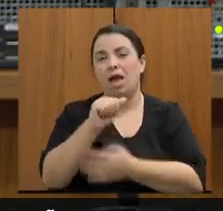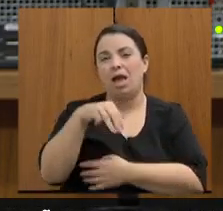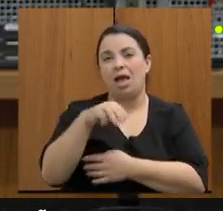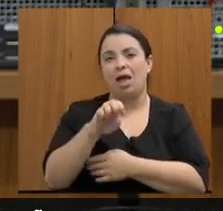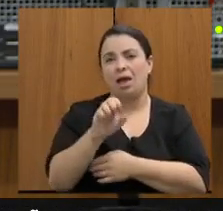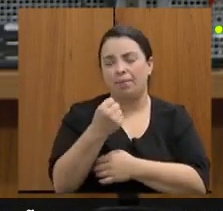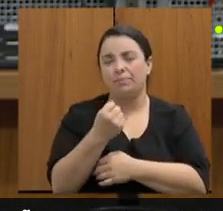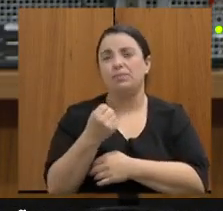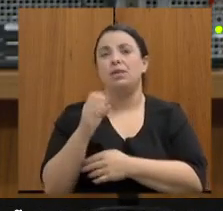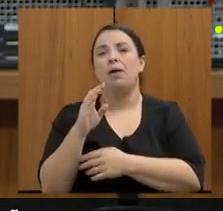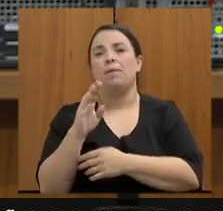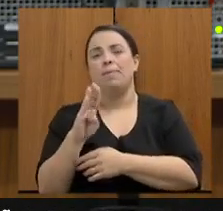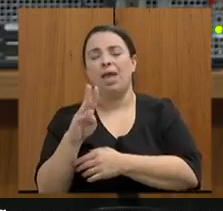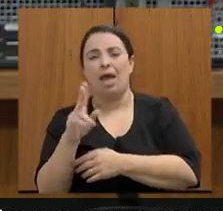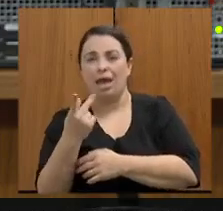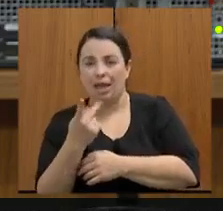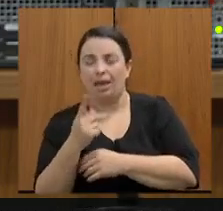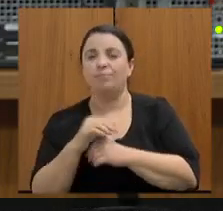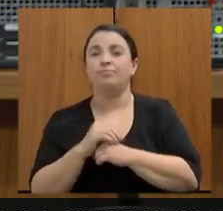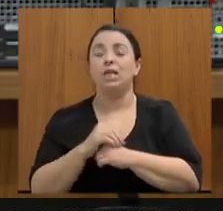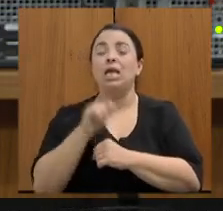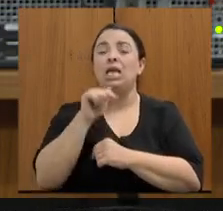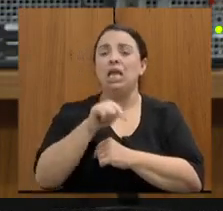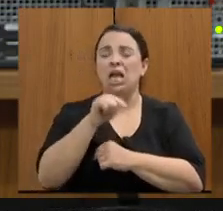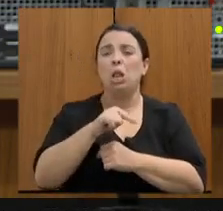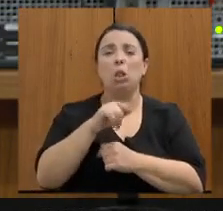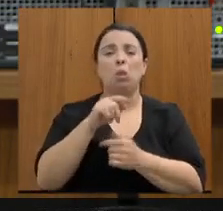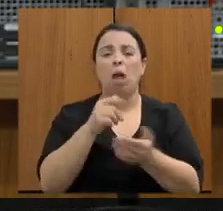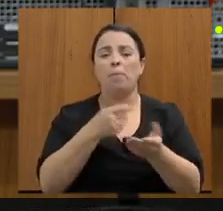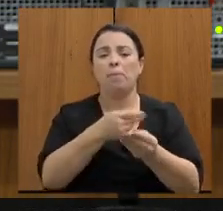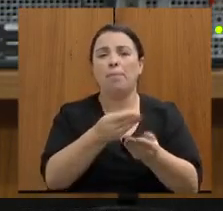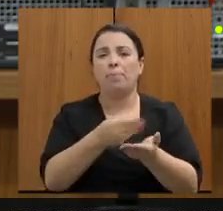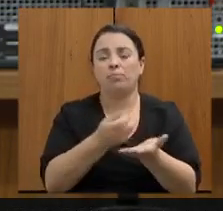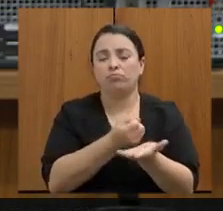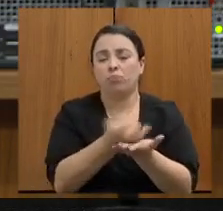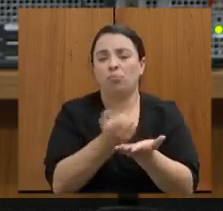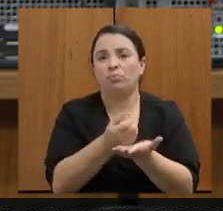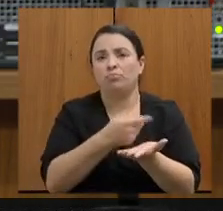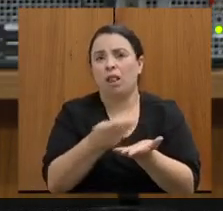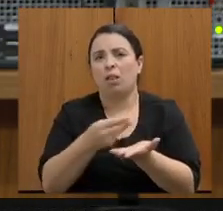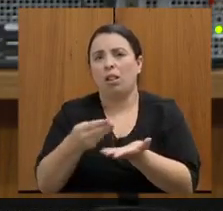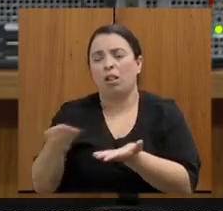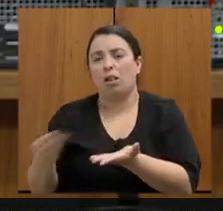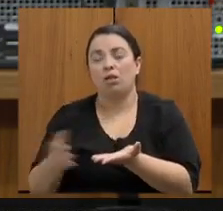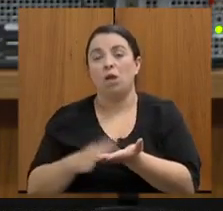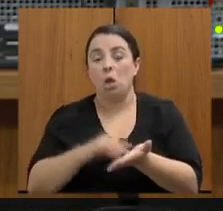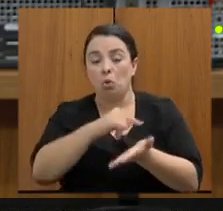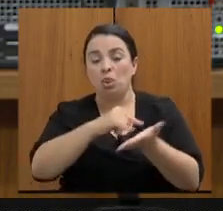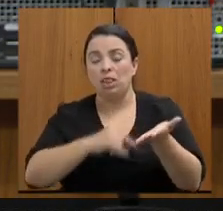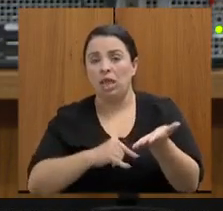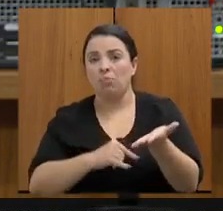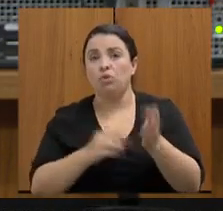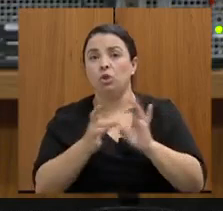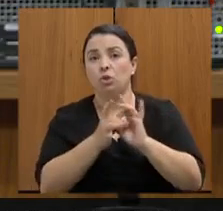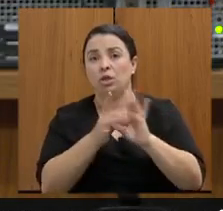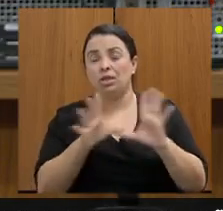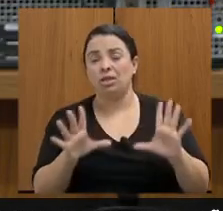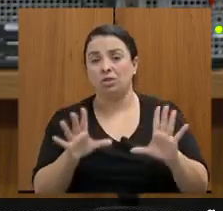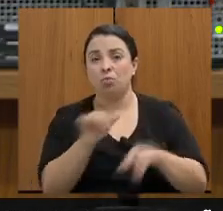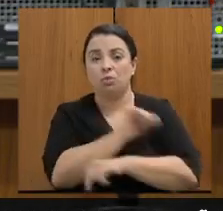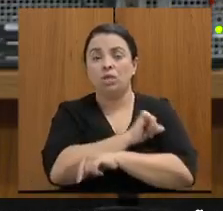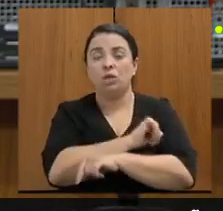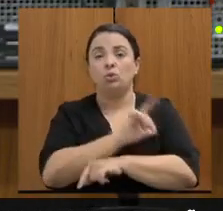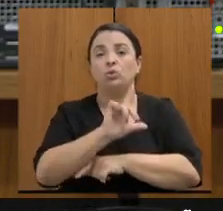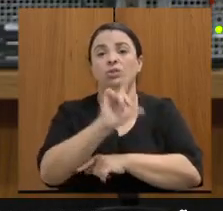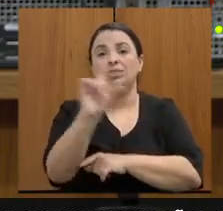e o termo se tratava de um termo de autorização para saída de alunos sem o responsável para onde sairiam